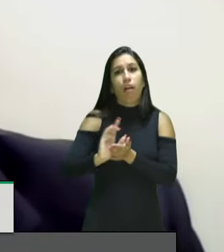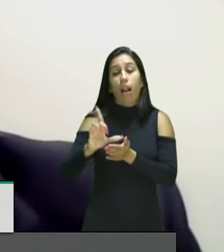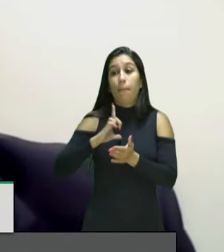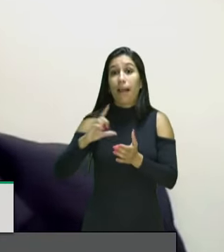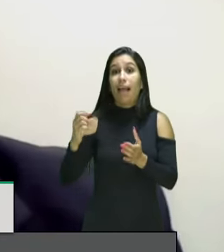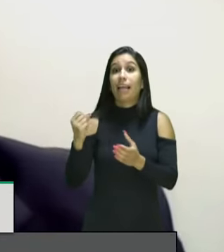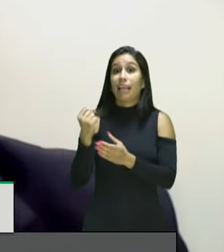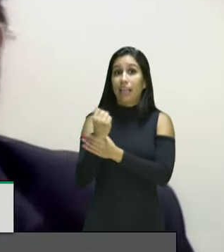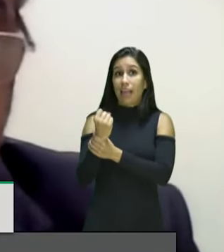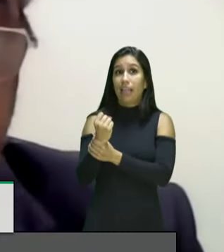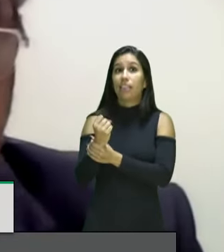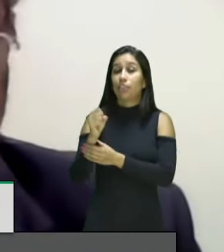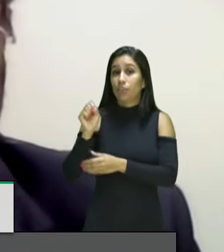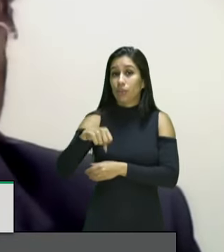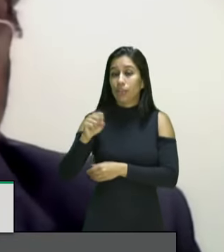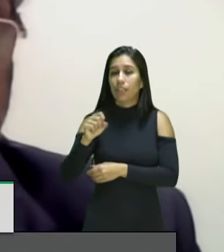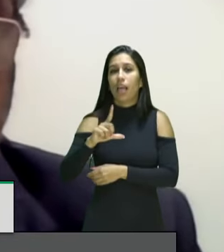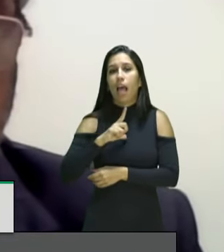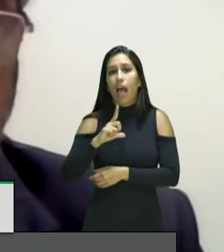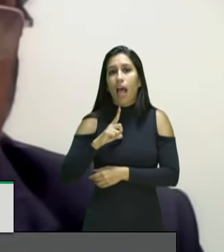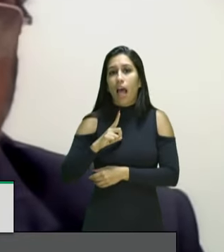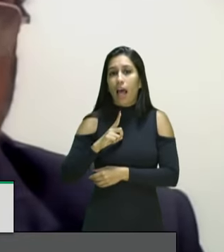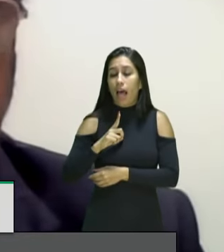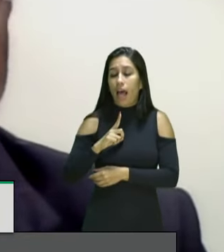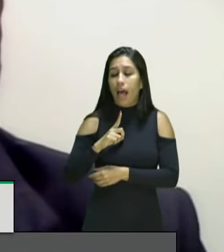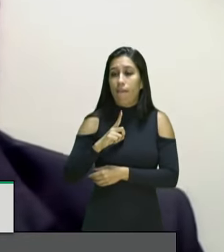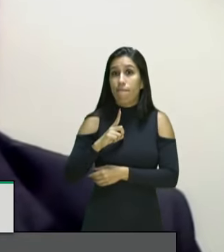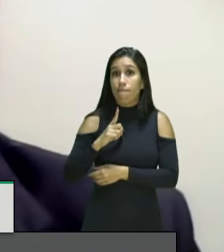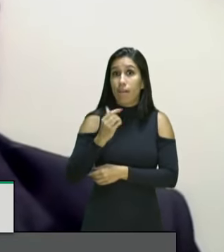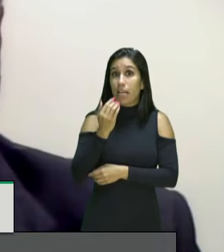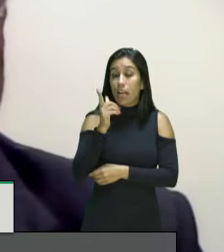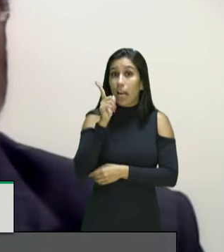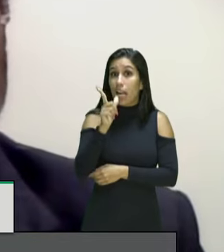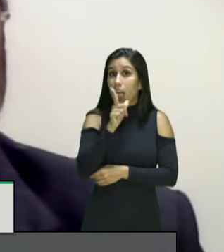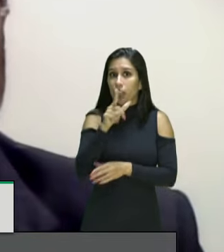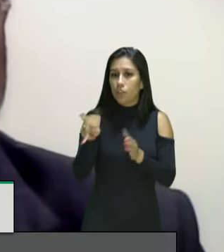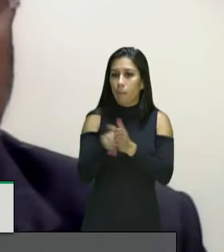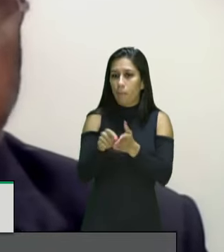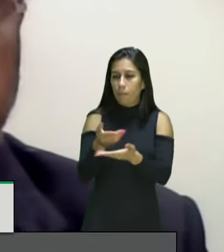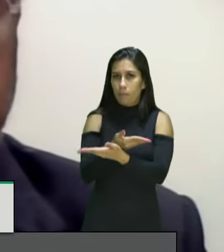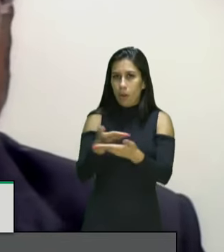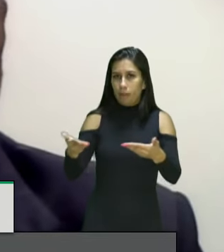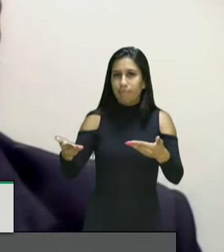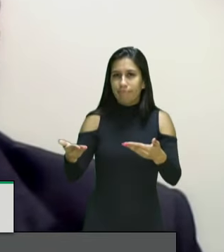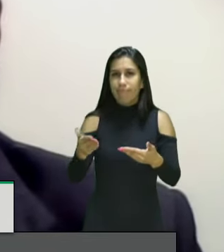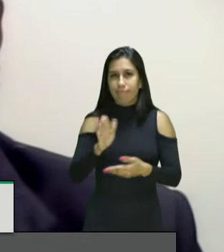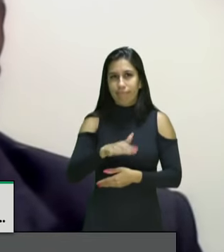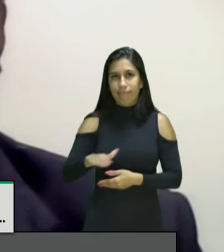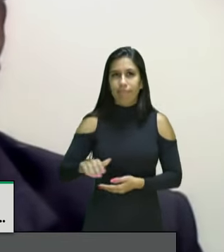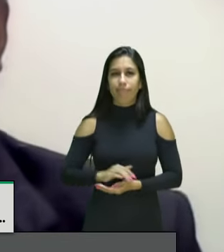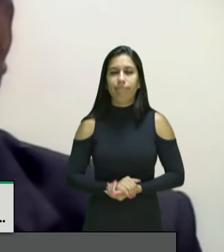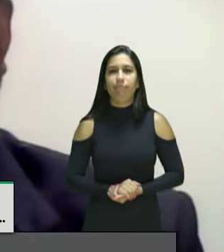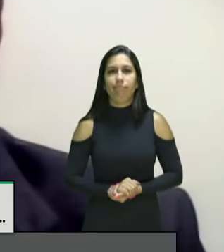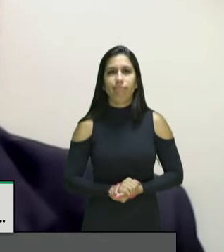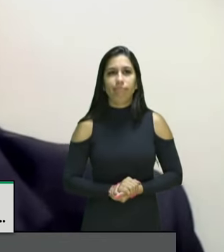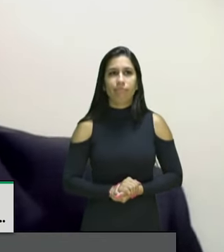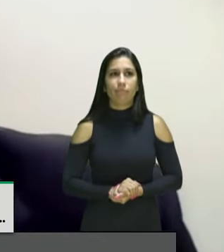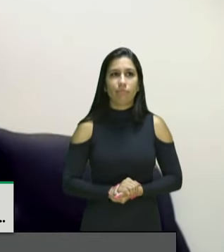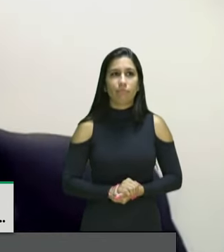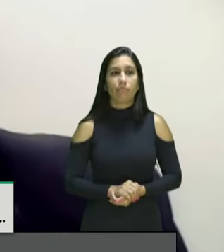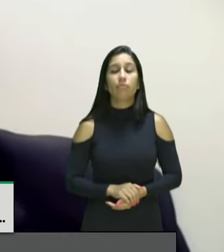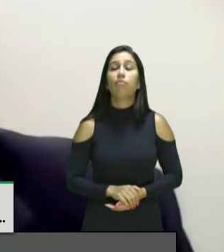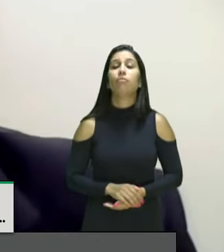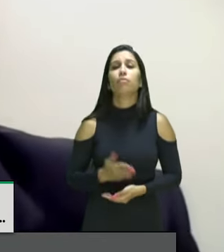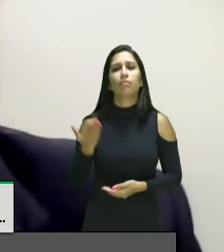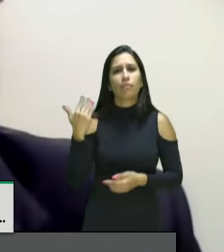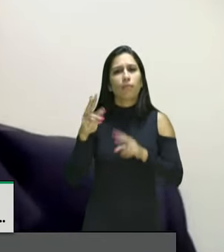segurança alimentar das nossas crianças. Em relação às observações apresentadas no relatório encaminhado,